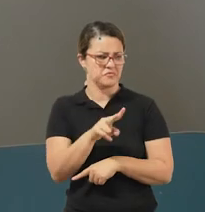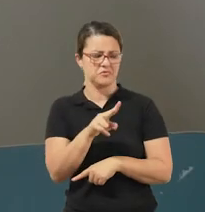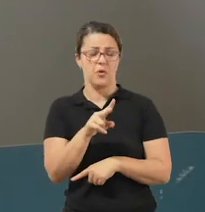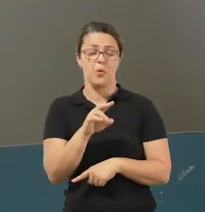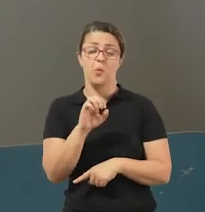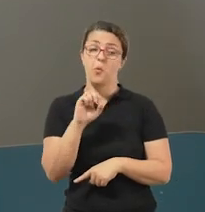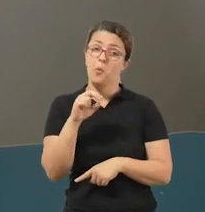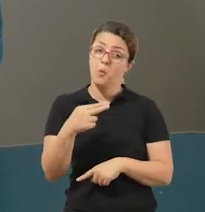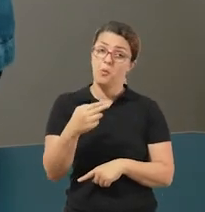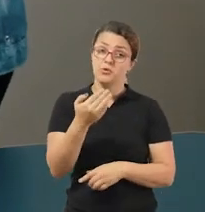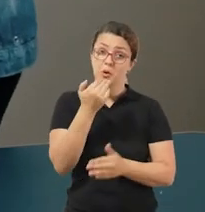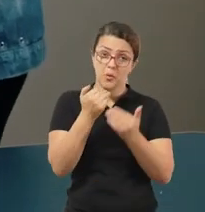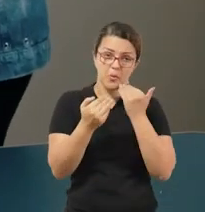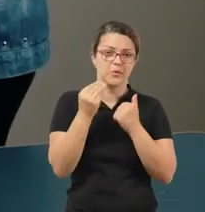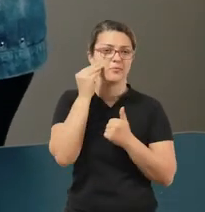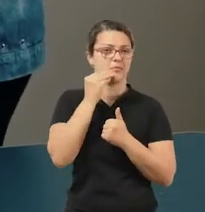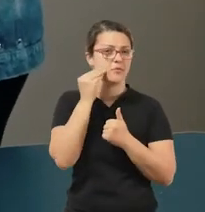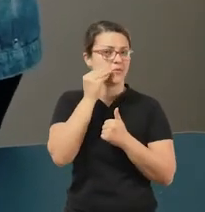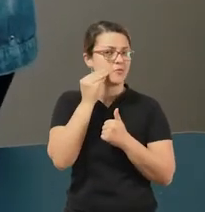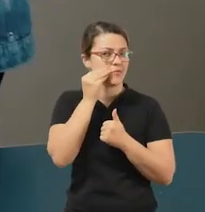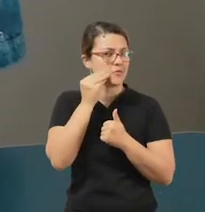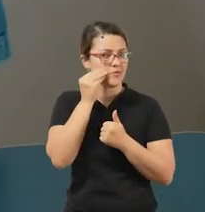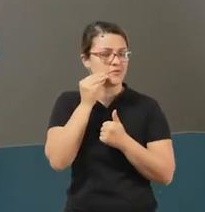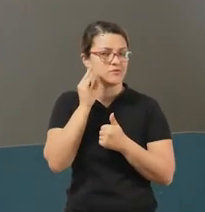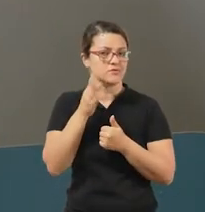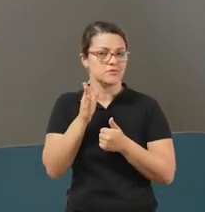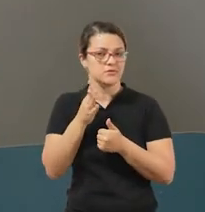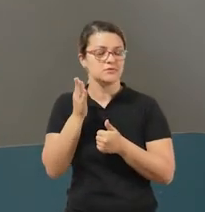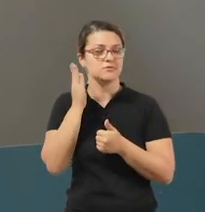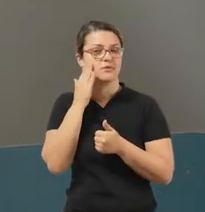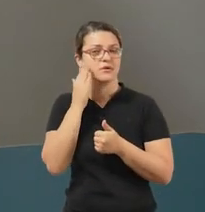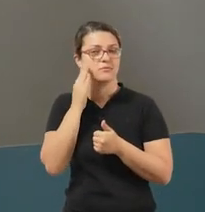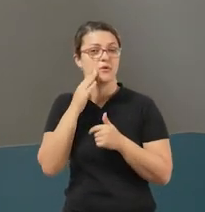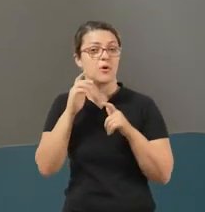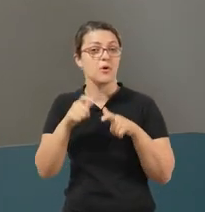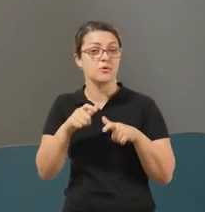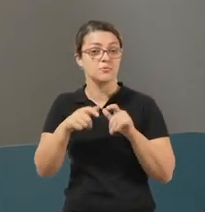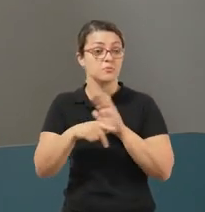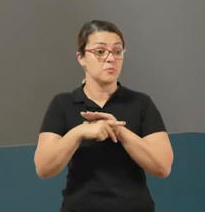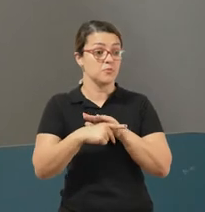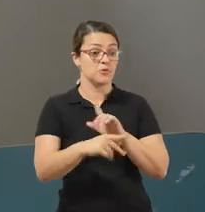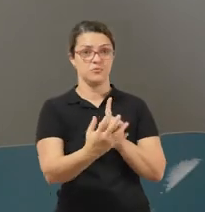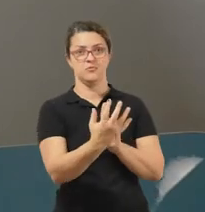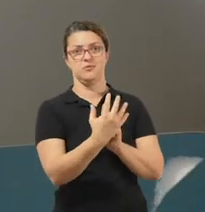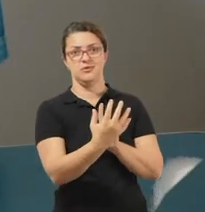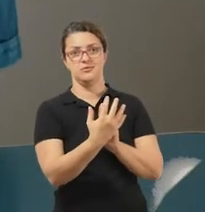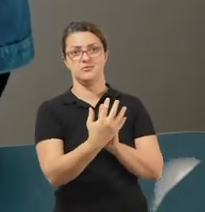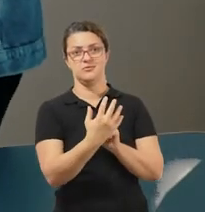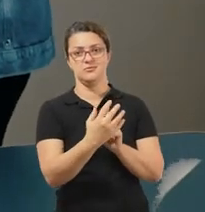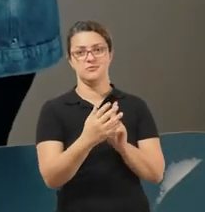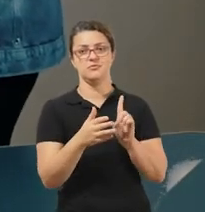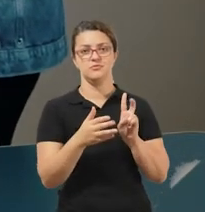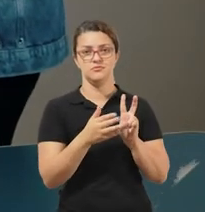ter visto ou consumido alguns desses alimentos, pois saibam que eles vêm diretamente da cultura indígena.